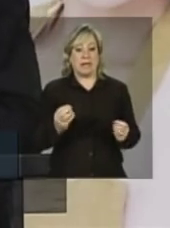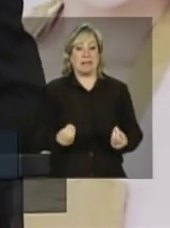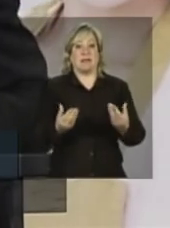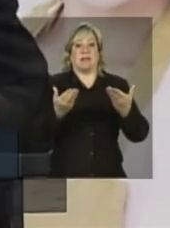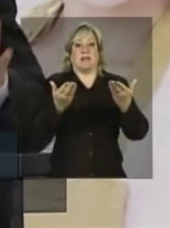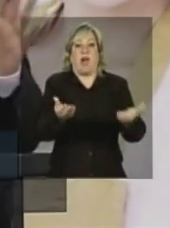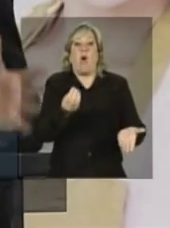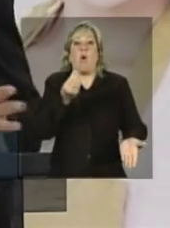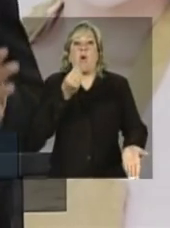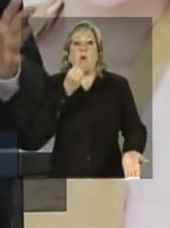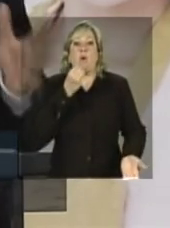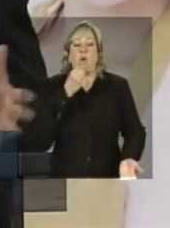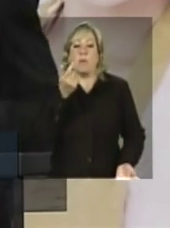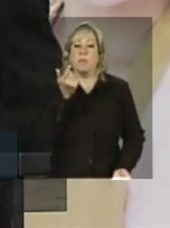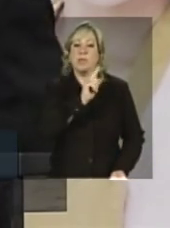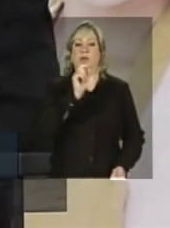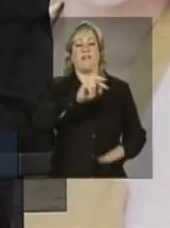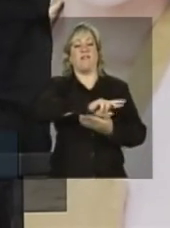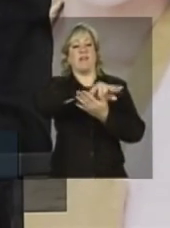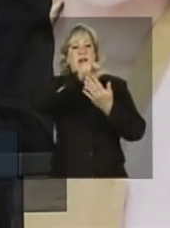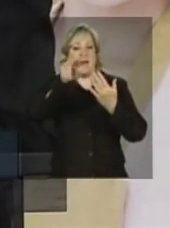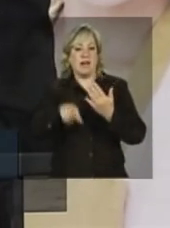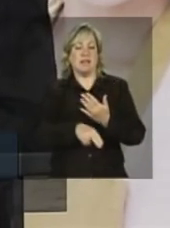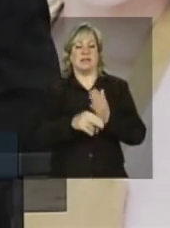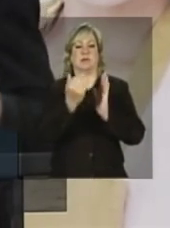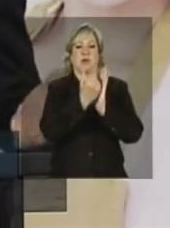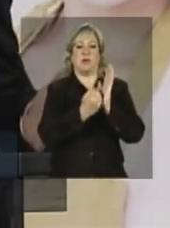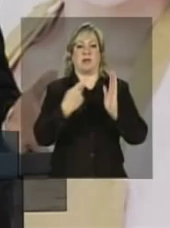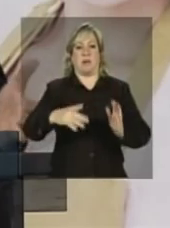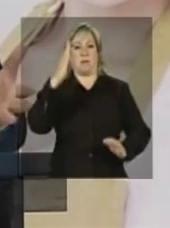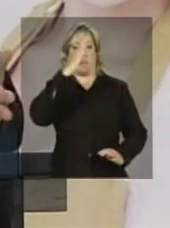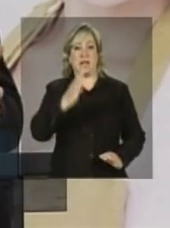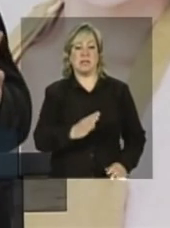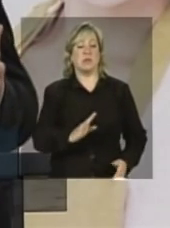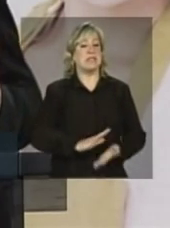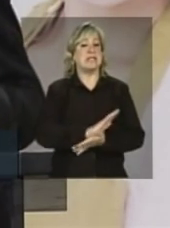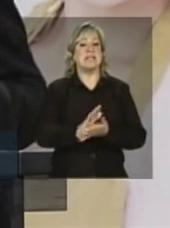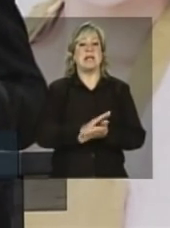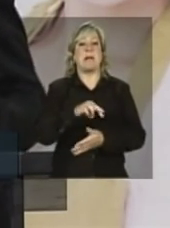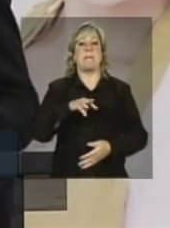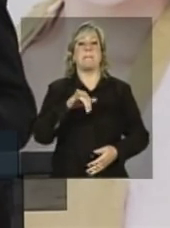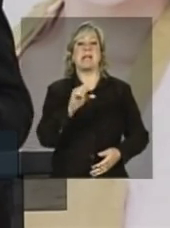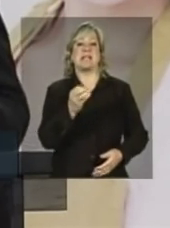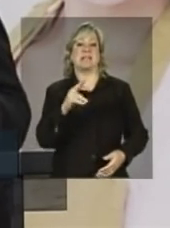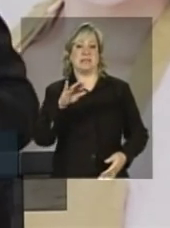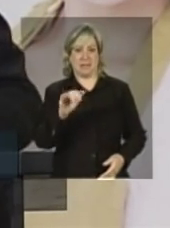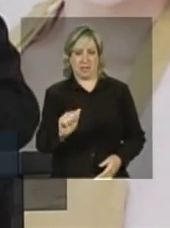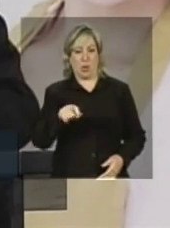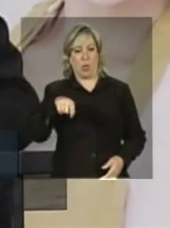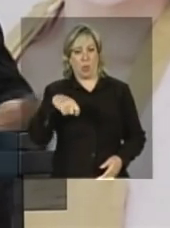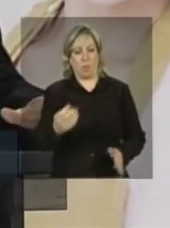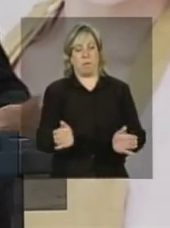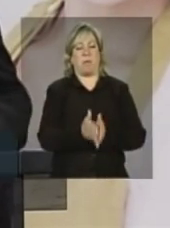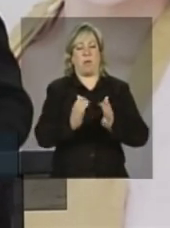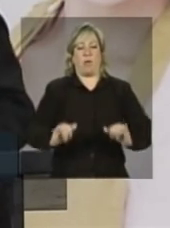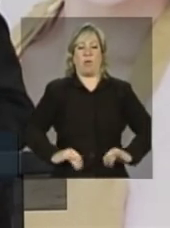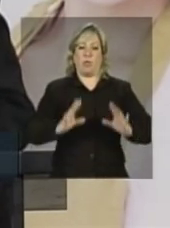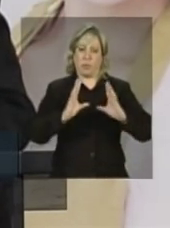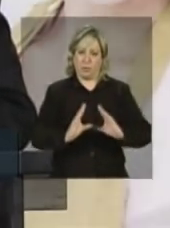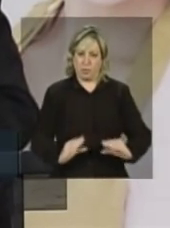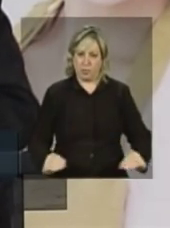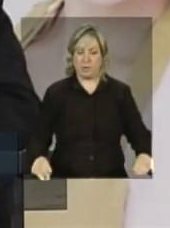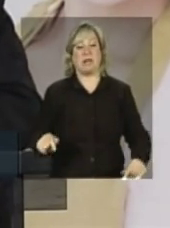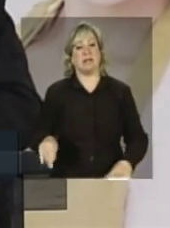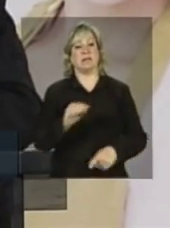de saída aos vários programas do Brasil sem miséria, que é aquele que assiste os segmentos realmente mais